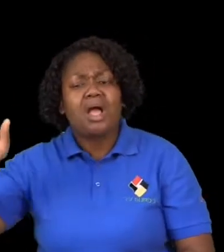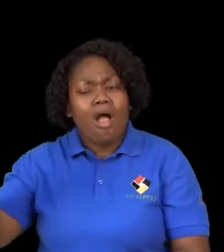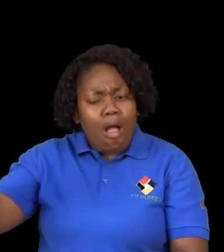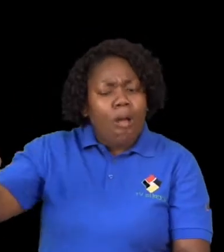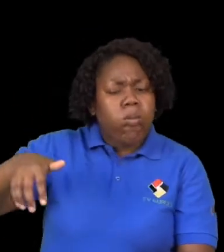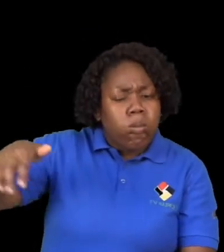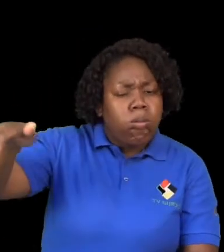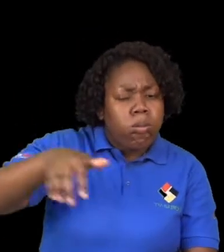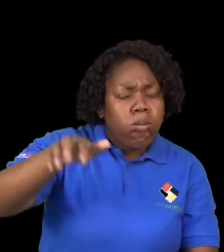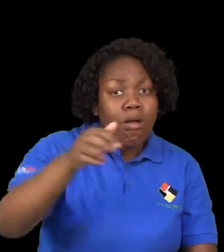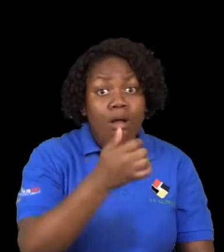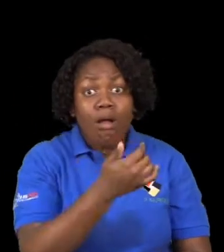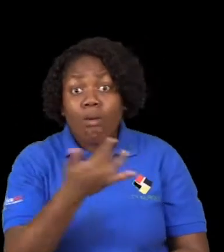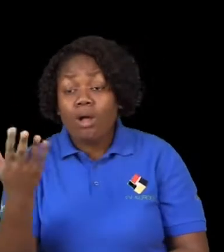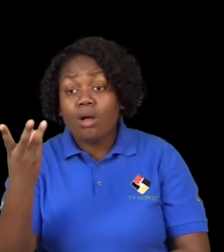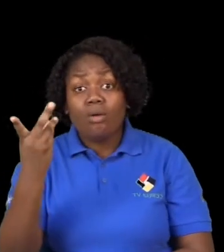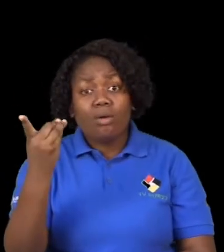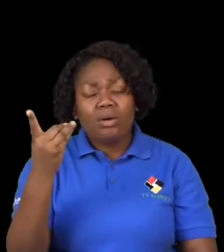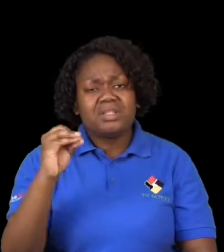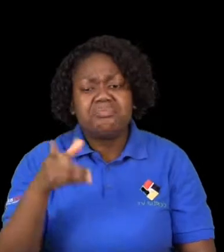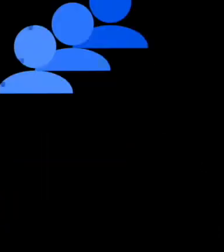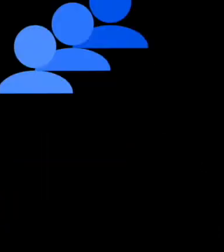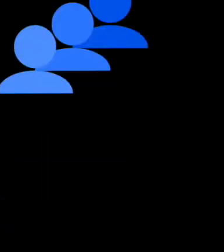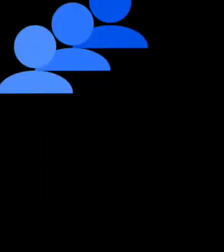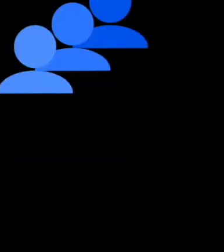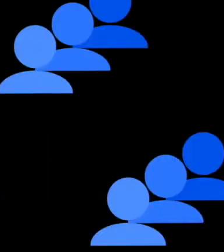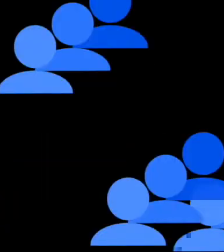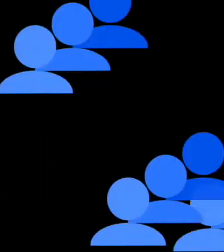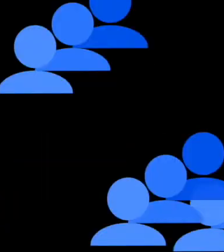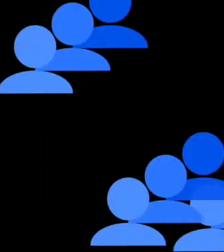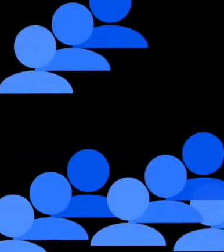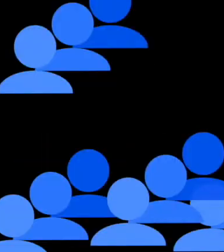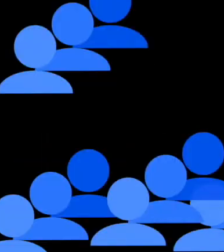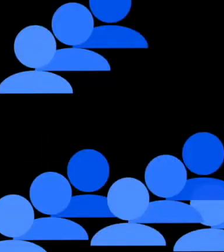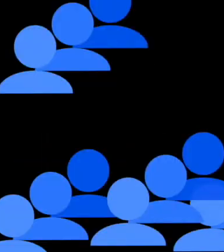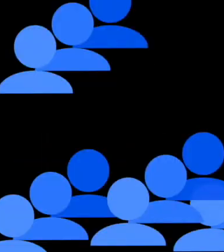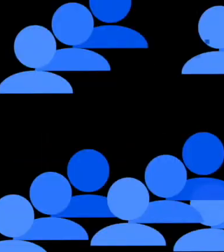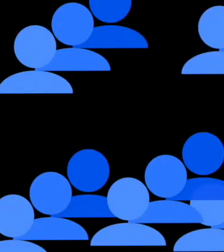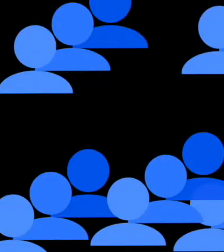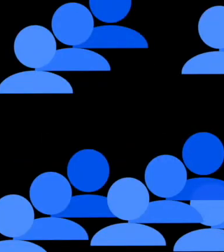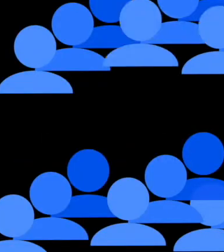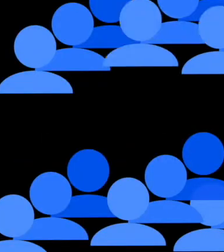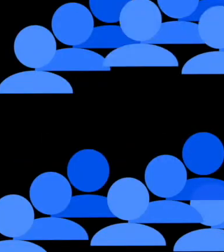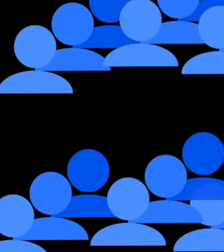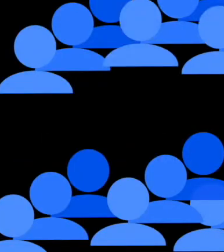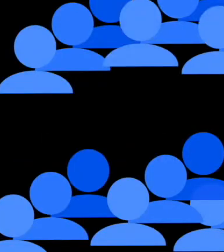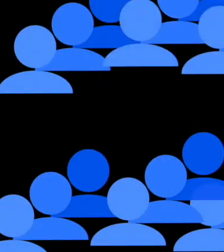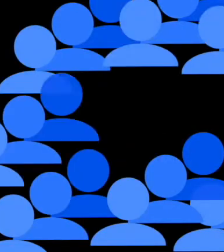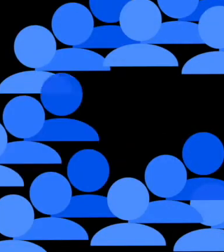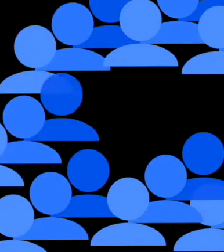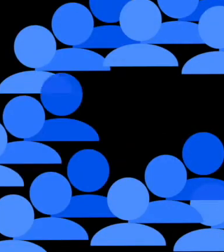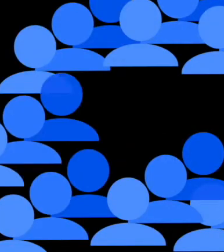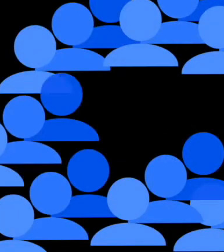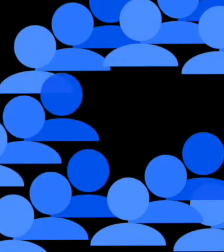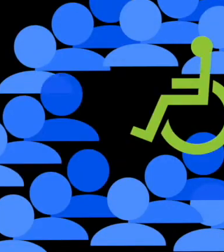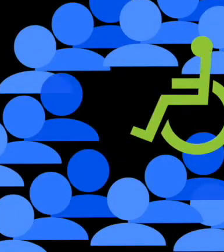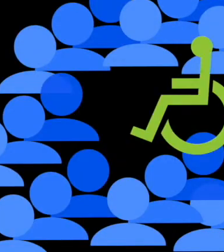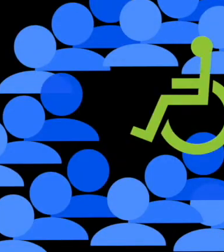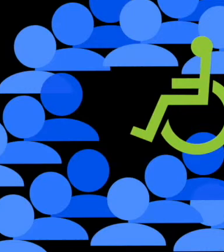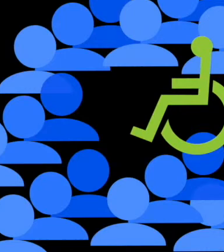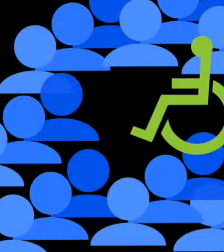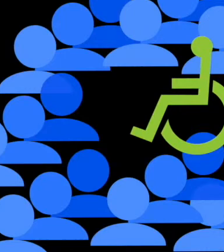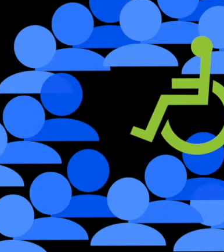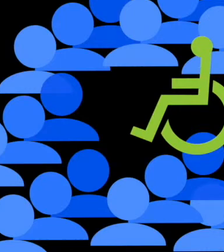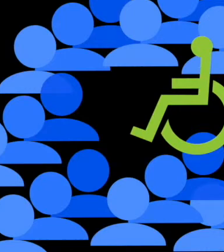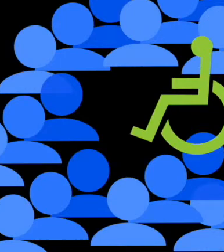do Censo Tornados Oficiais pelo Instituto Nacional de Estatísticas. Atualmente, em cada 100 moçambicanos,